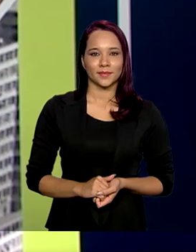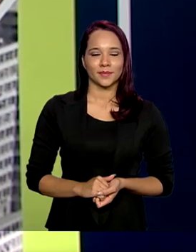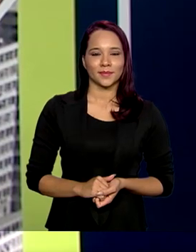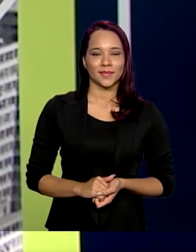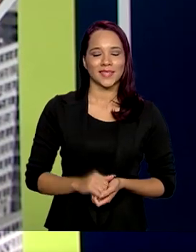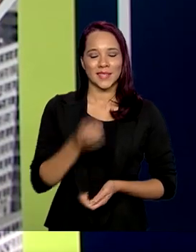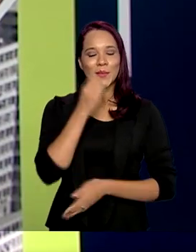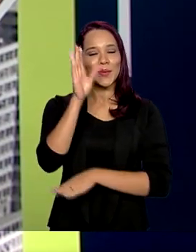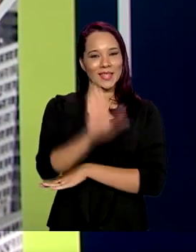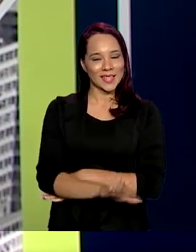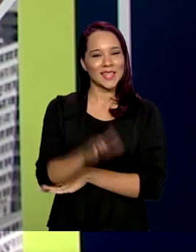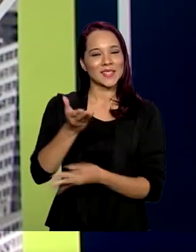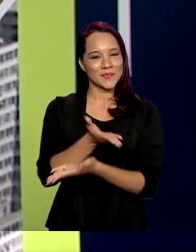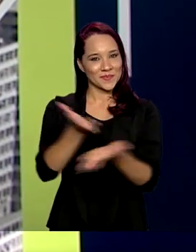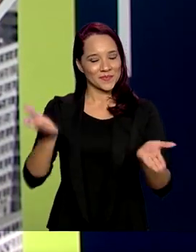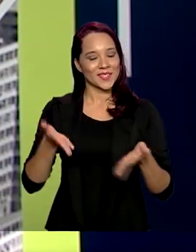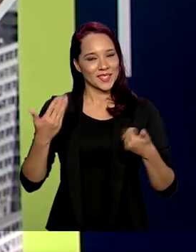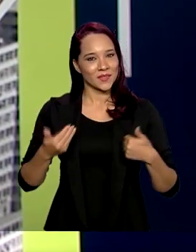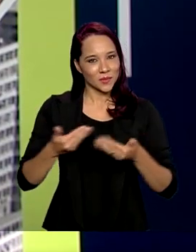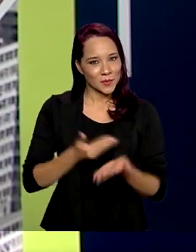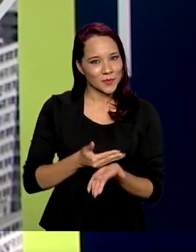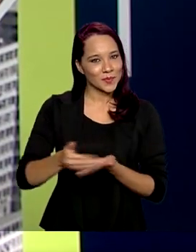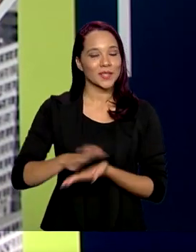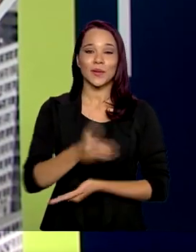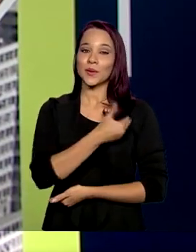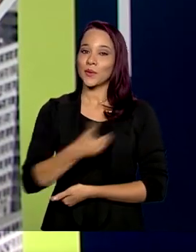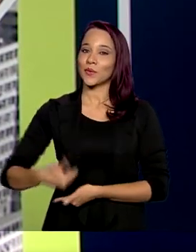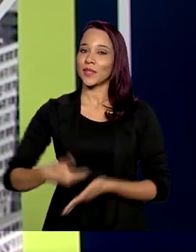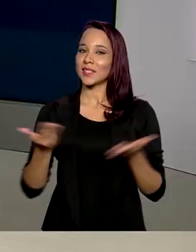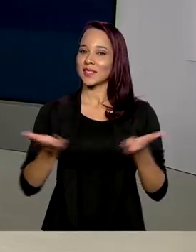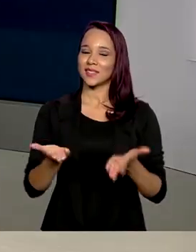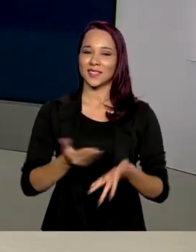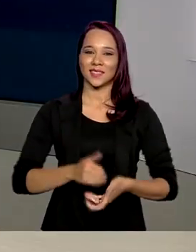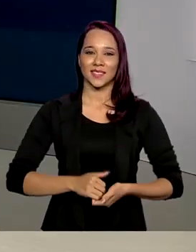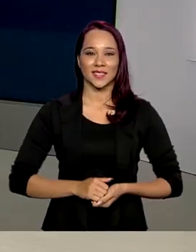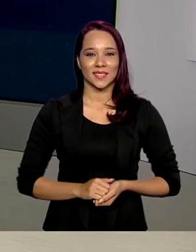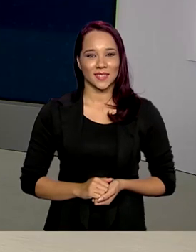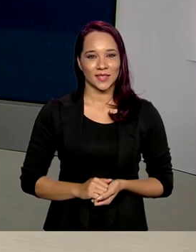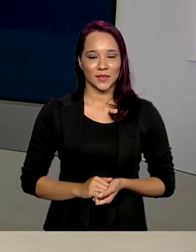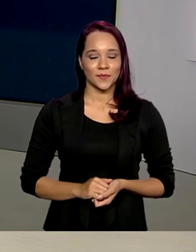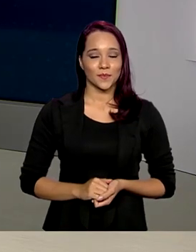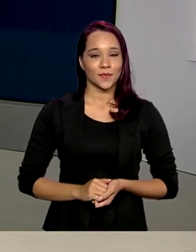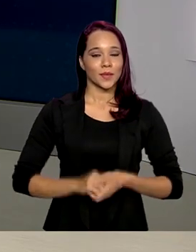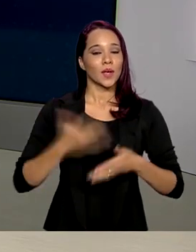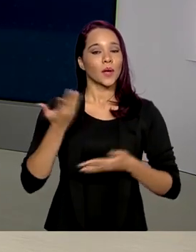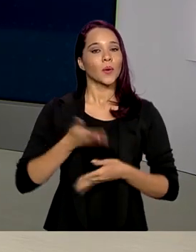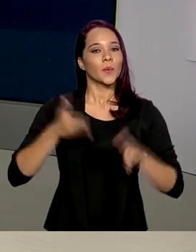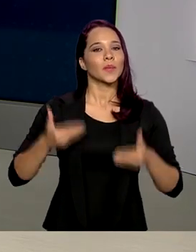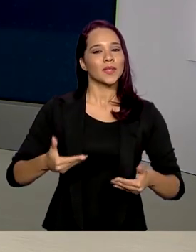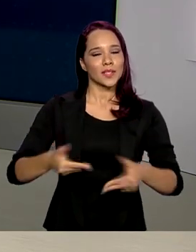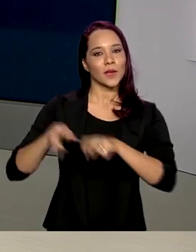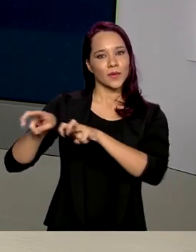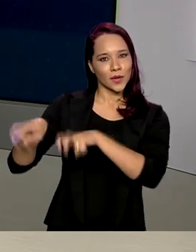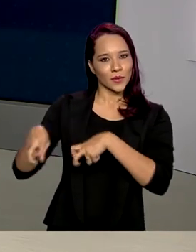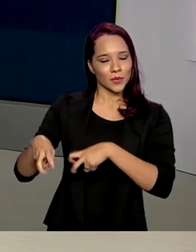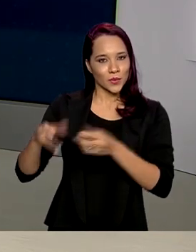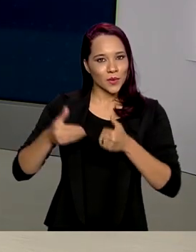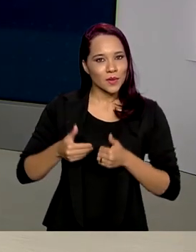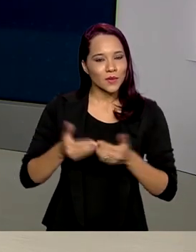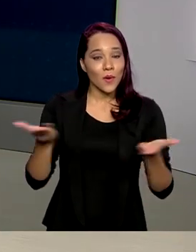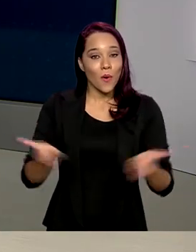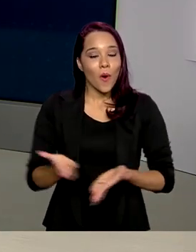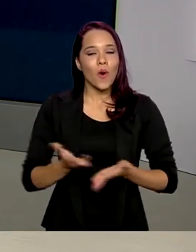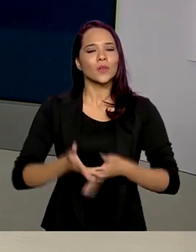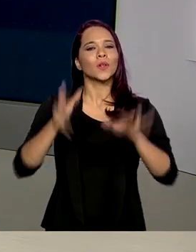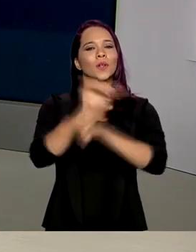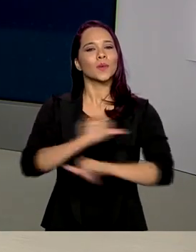Boa tarde para você, já estamos de volta com o Governo Agora. O Ministério da Agricultura lançou hoje uma campanha para